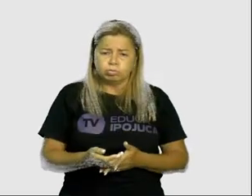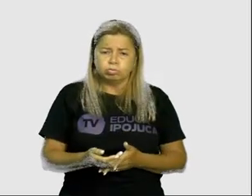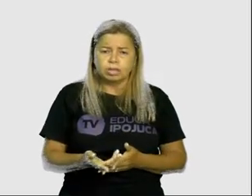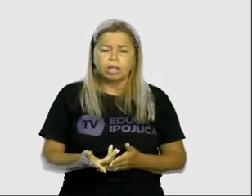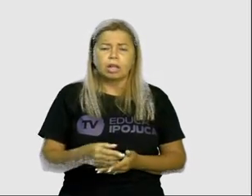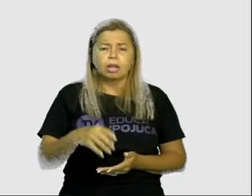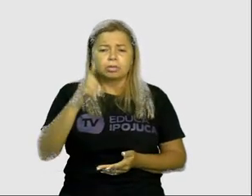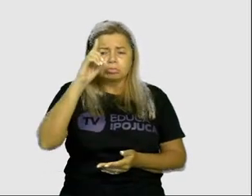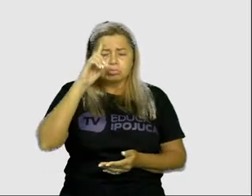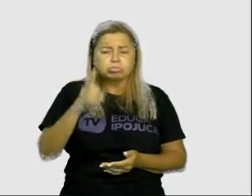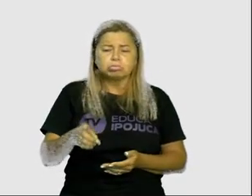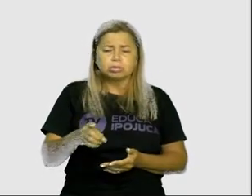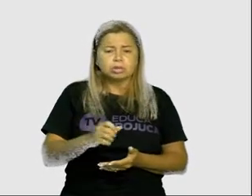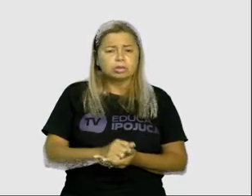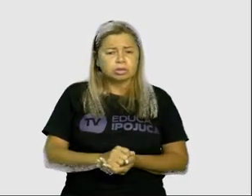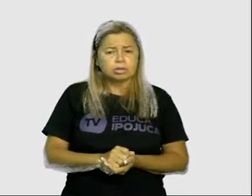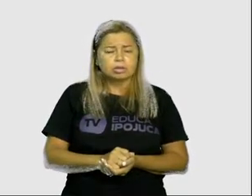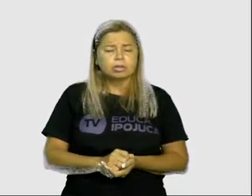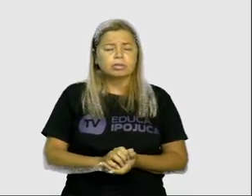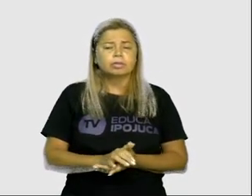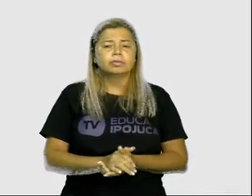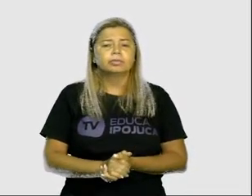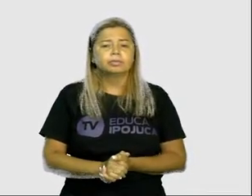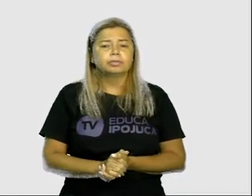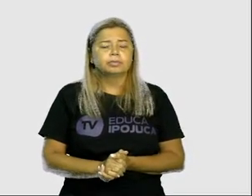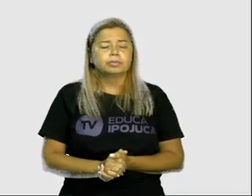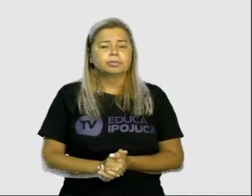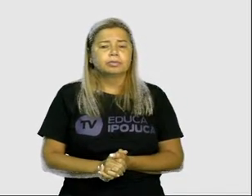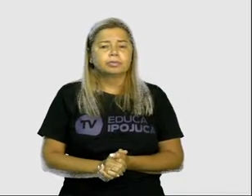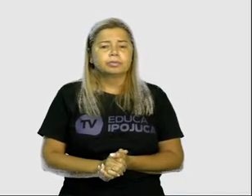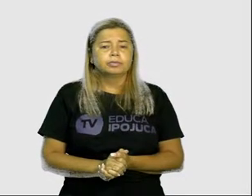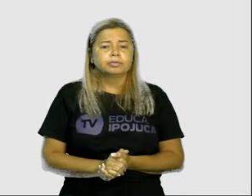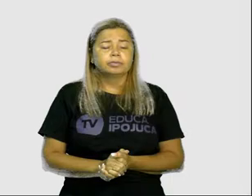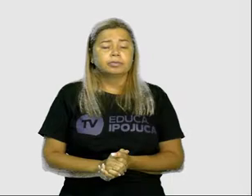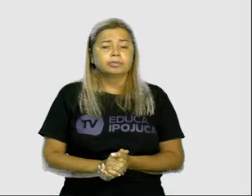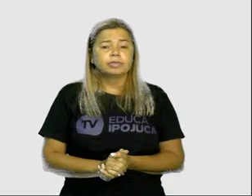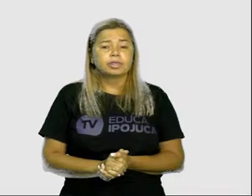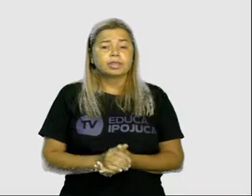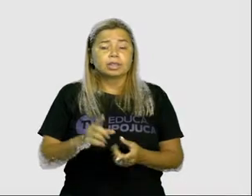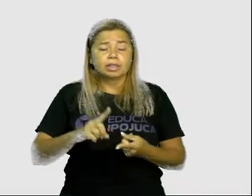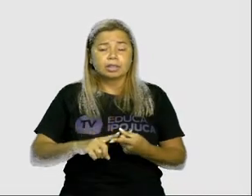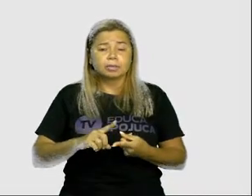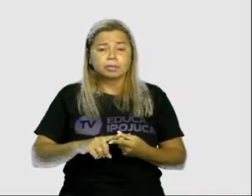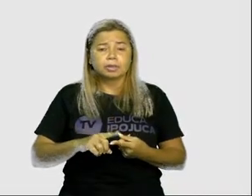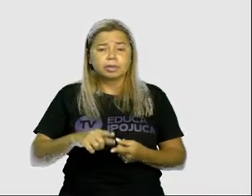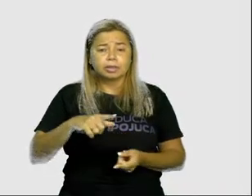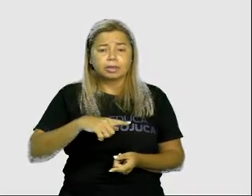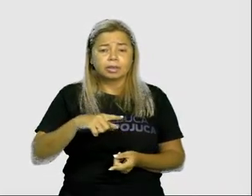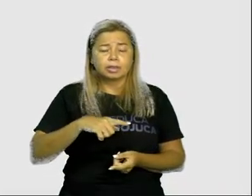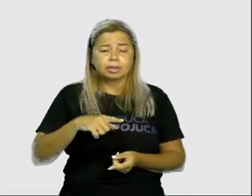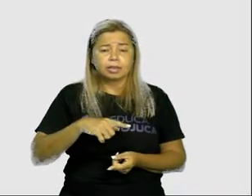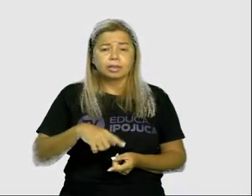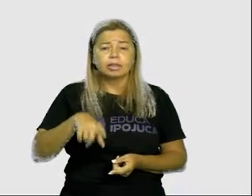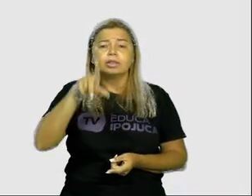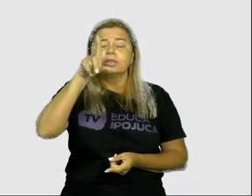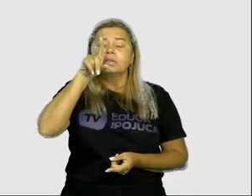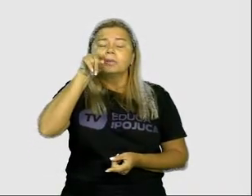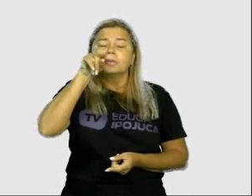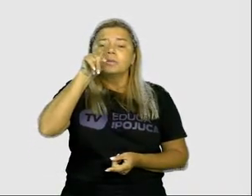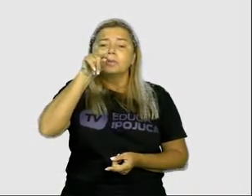durante um dia todo. Temos aí um pássaro também